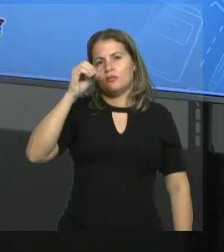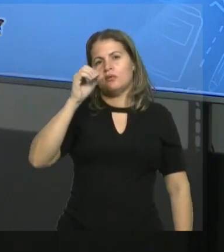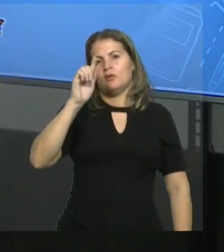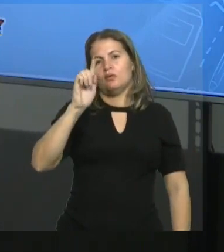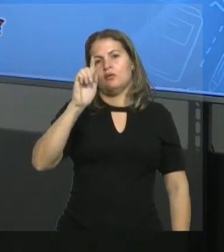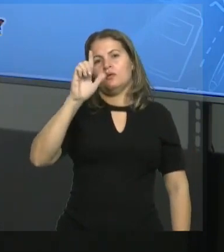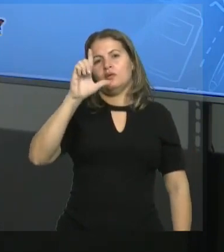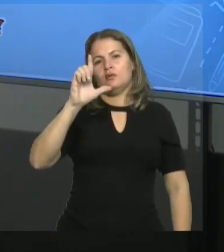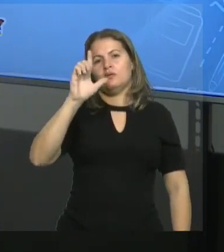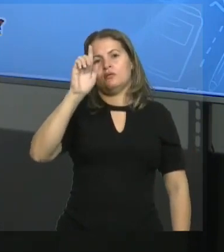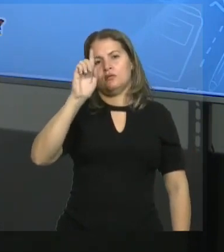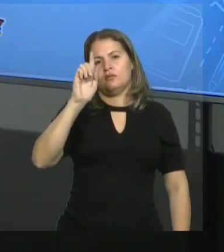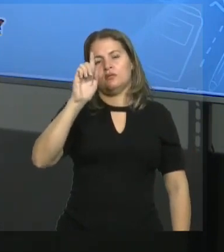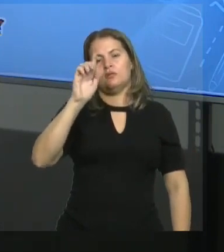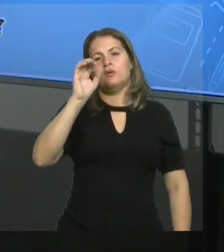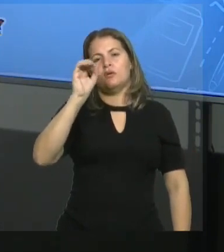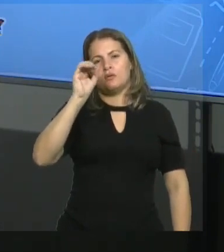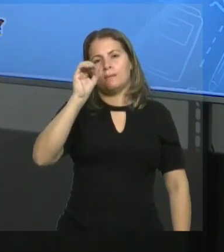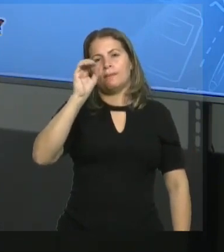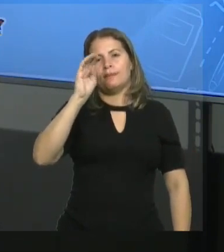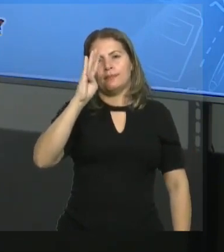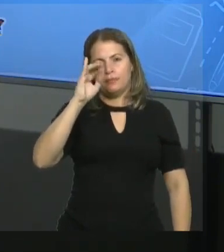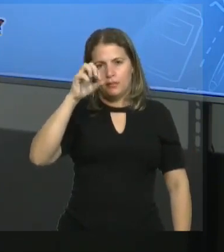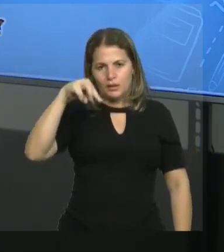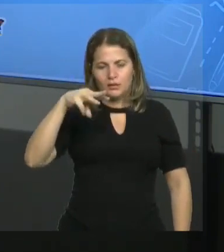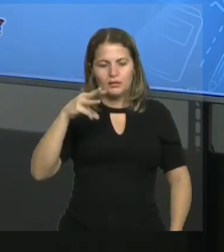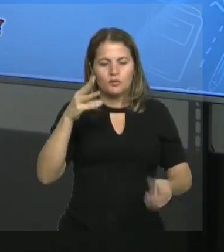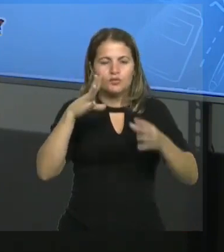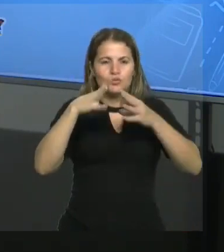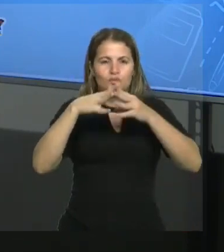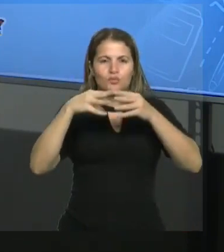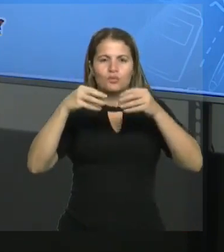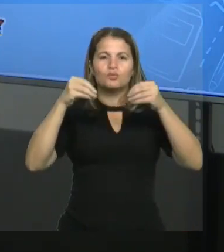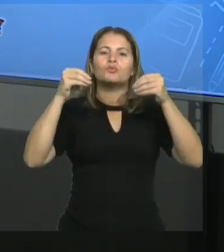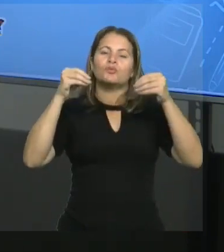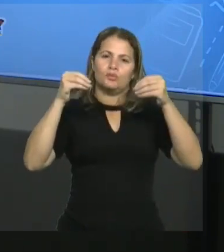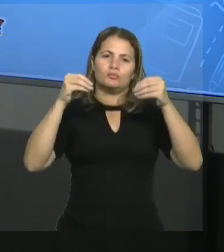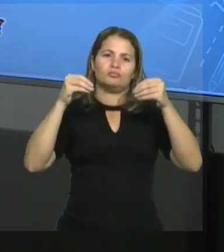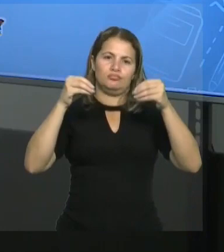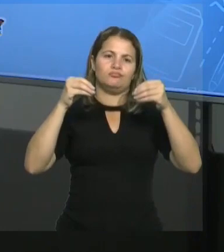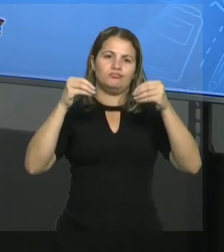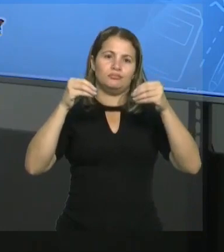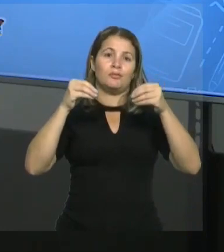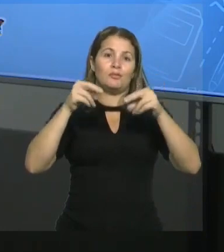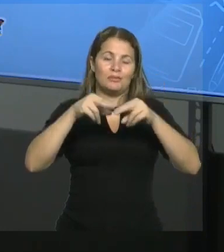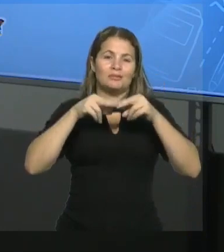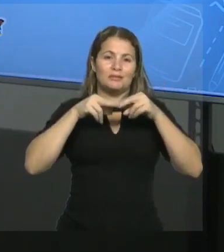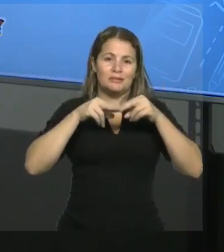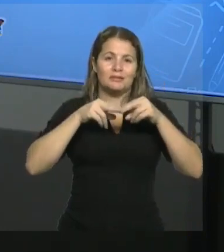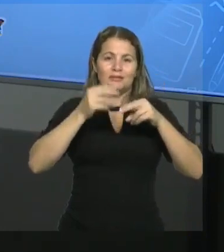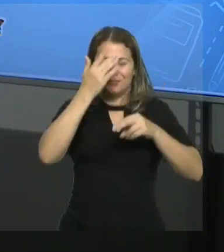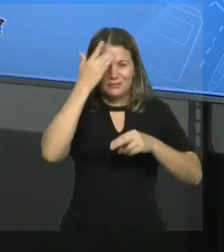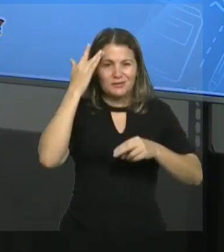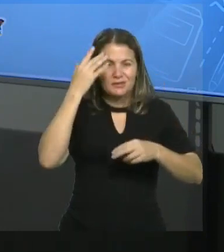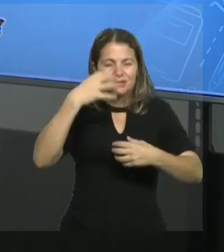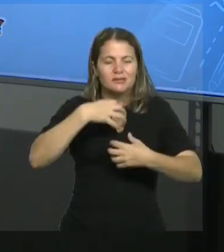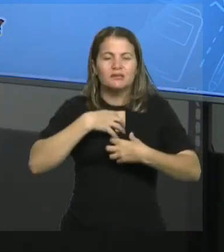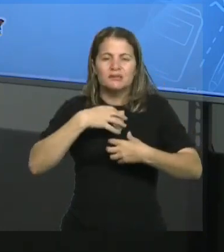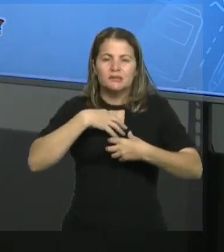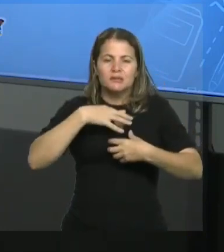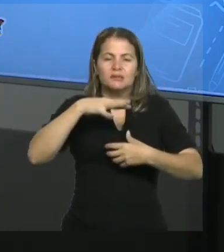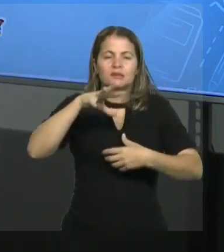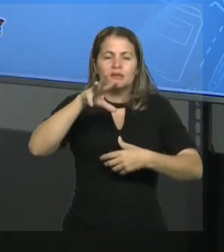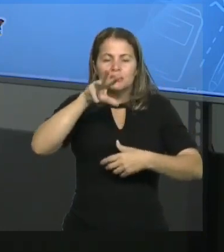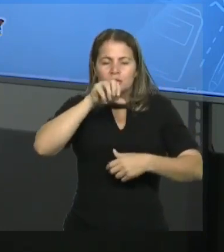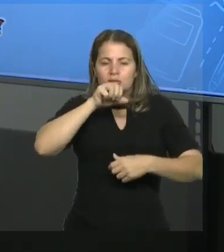oxigênio e o gás carbônico. Isso diminui a eficiência respiratória, então a sempre mais cansada, dificuldade para fazer